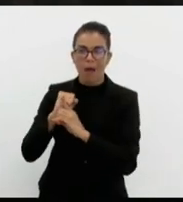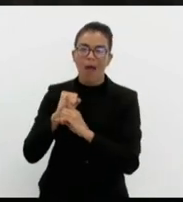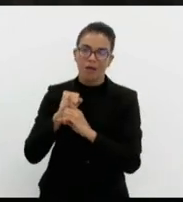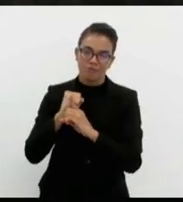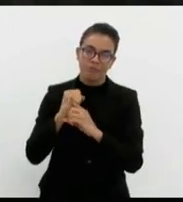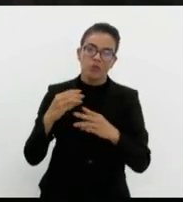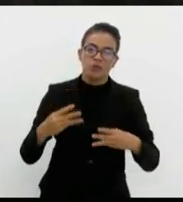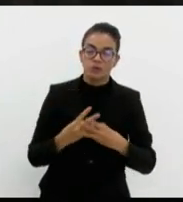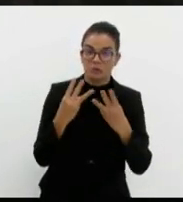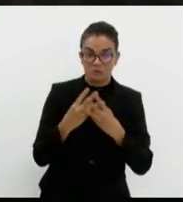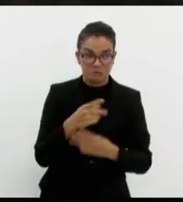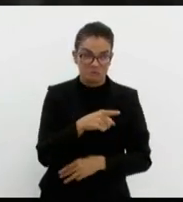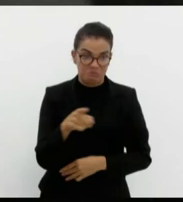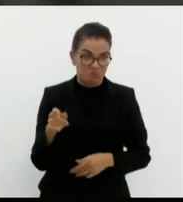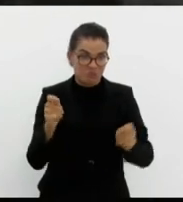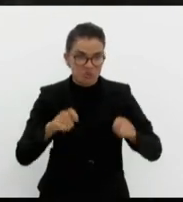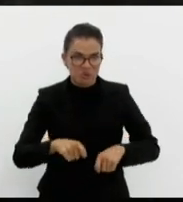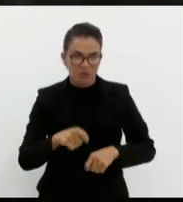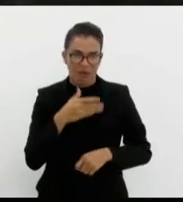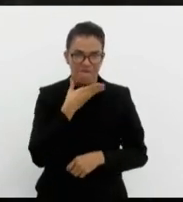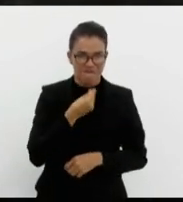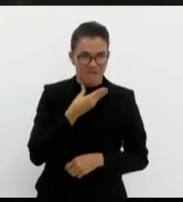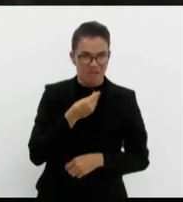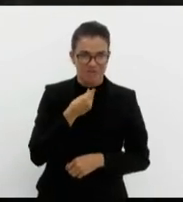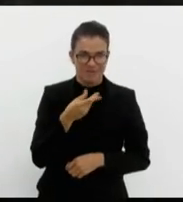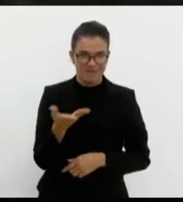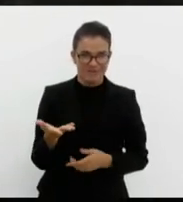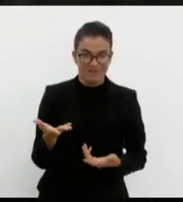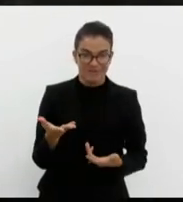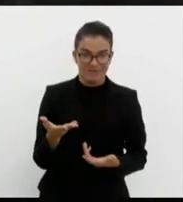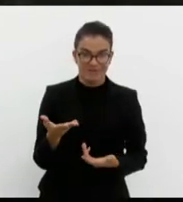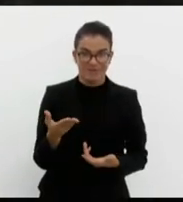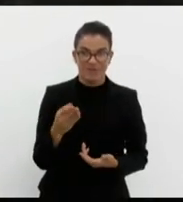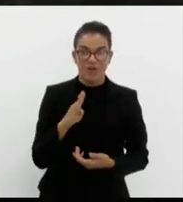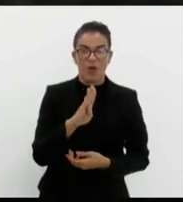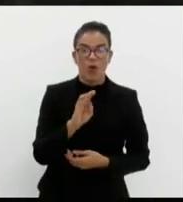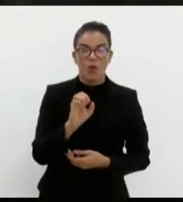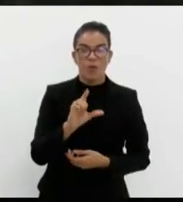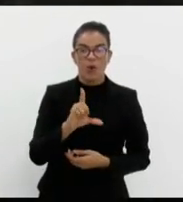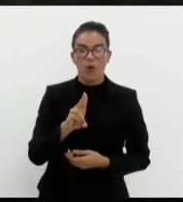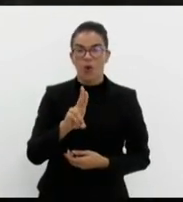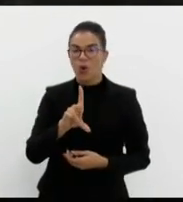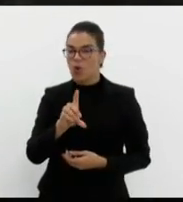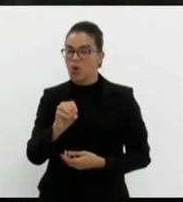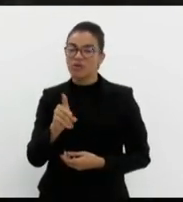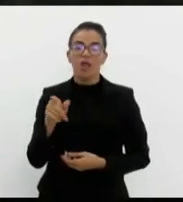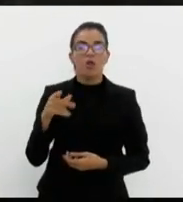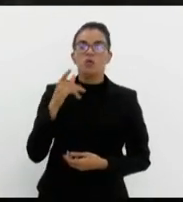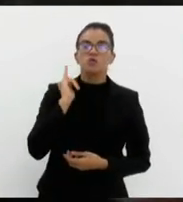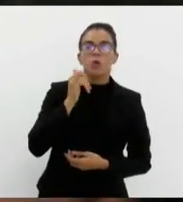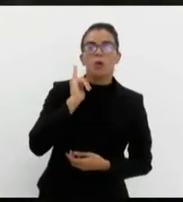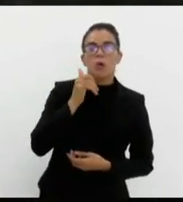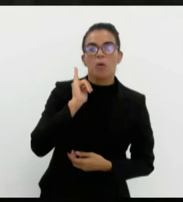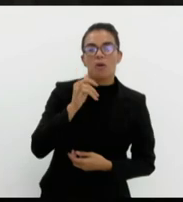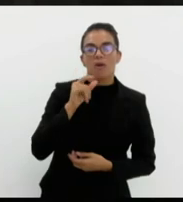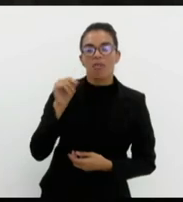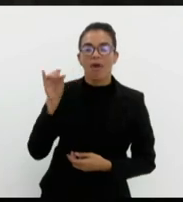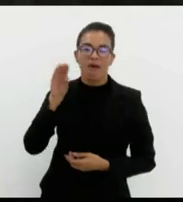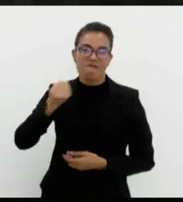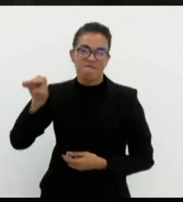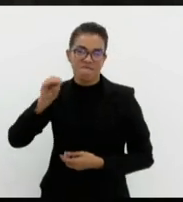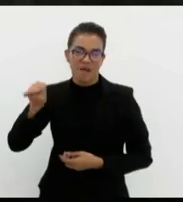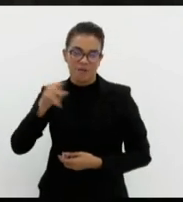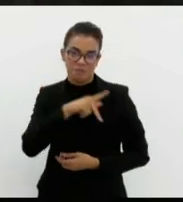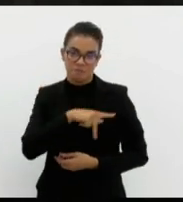não é possível que alguém vai falar que isso é fake news. O Boulos falou que eu não sou comentarista das falas do presidente, então,